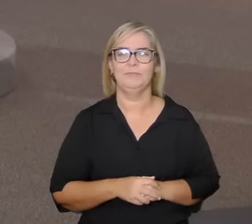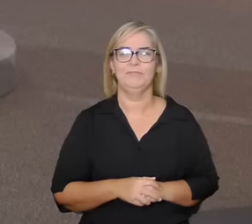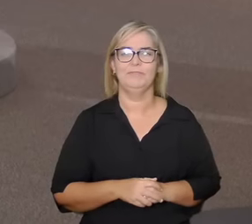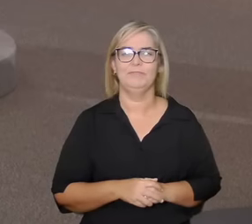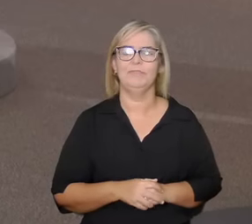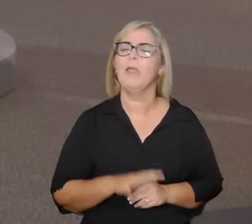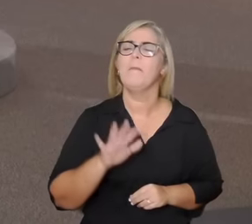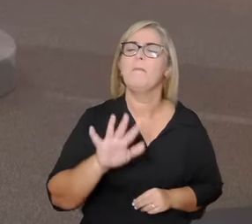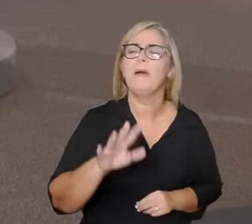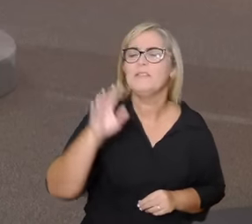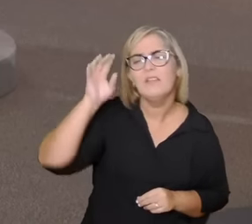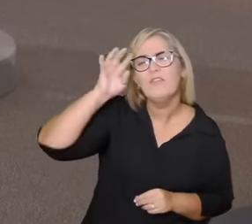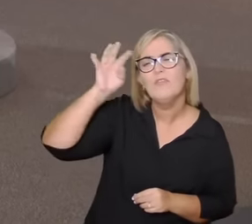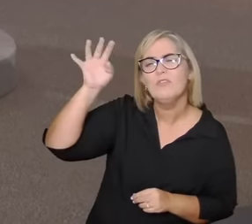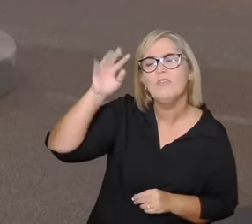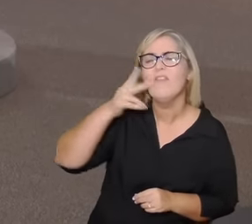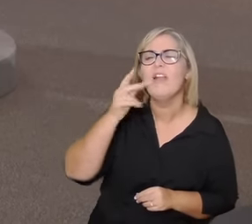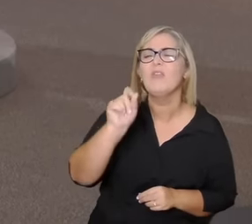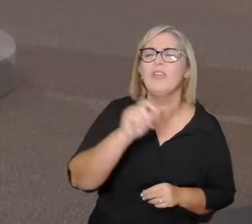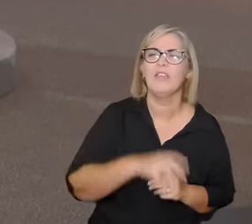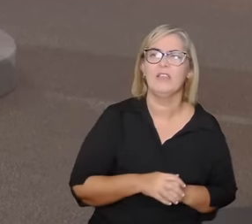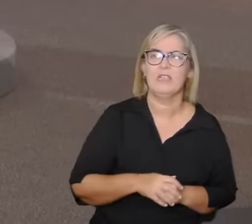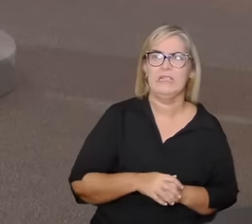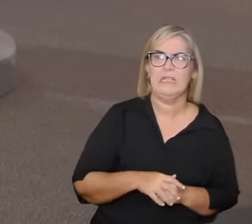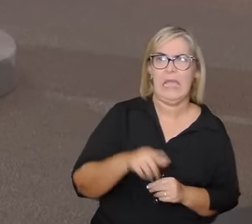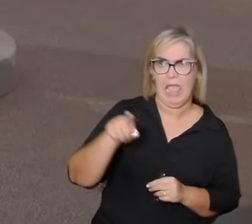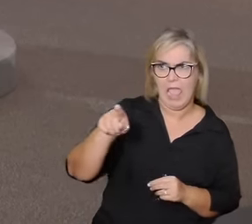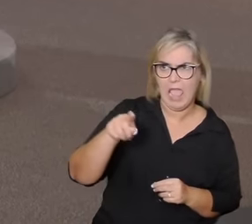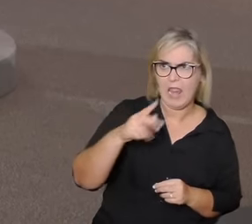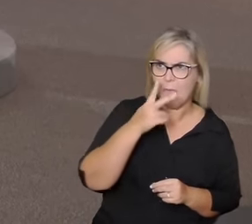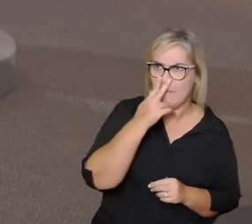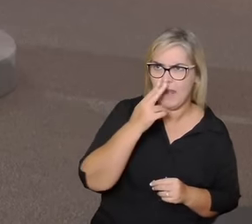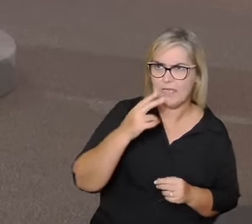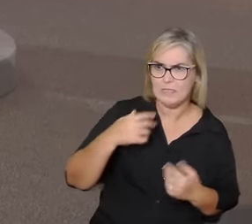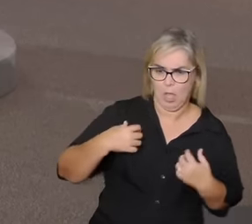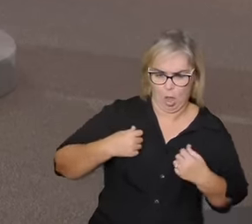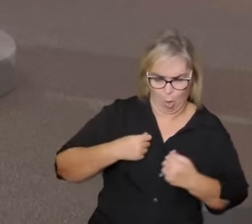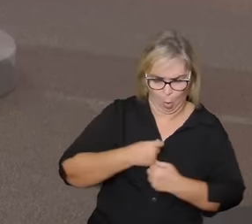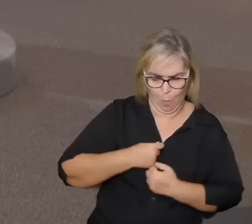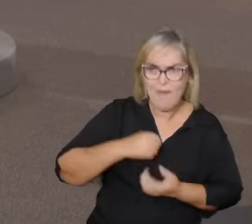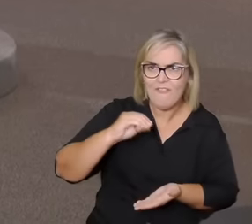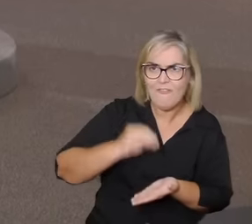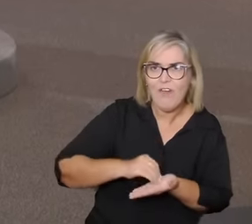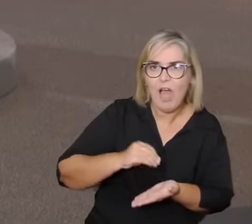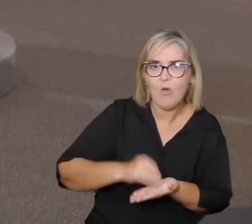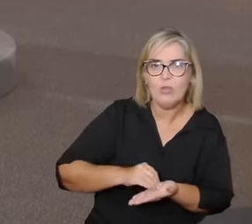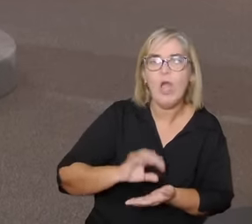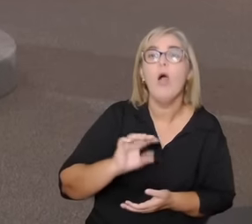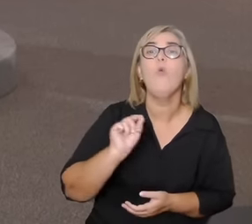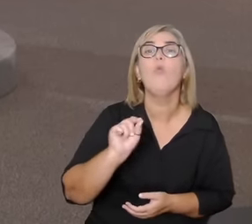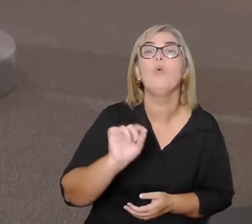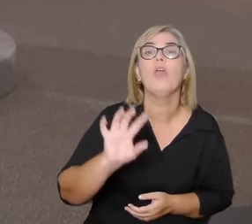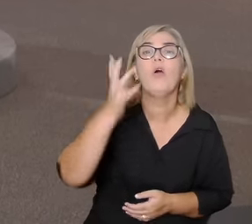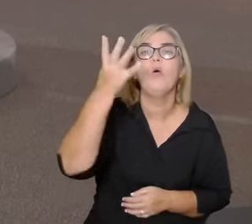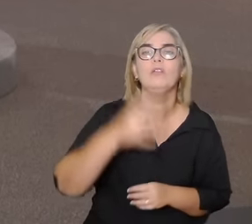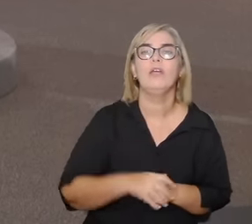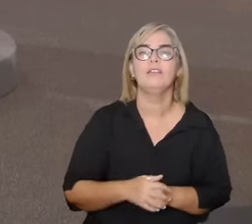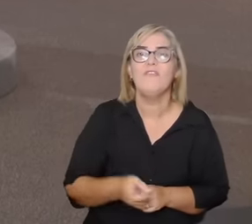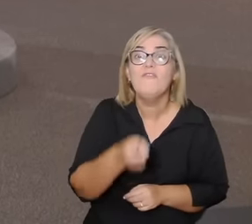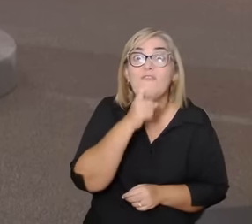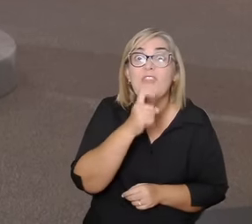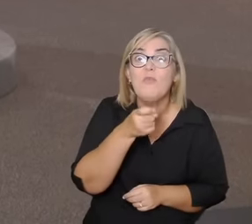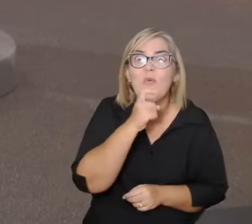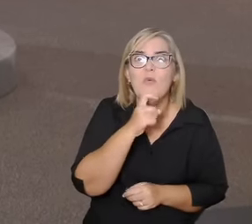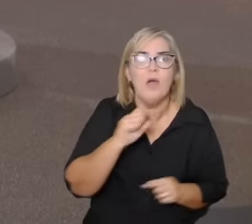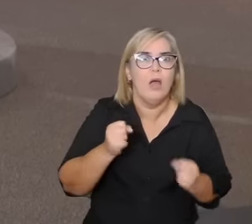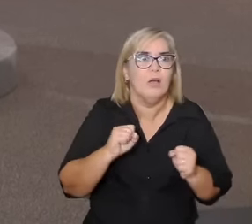está com pouca roupa no local muito frio começa a tremer o corpo treme para aquecer a pressão aumentou